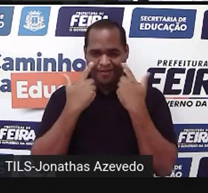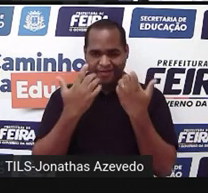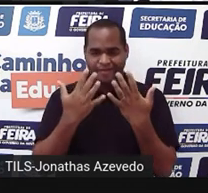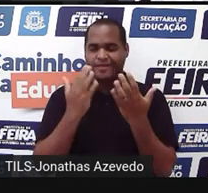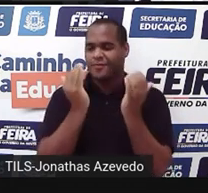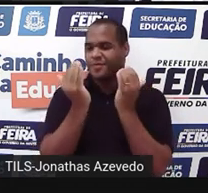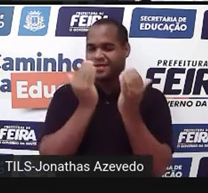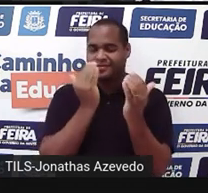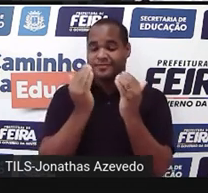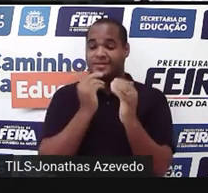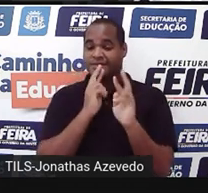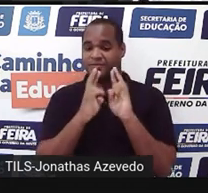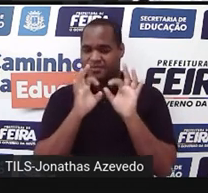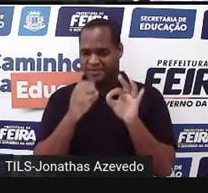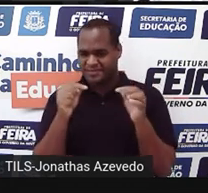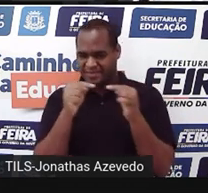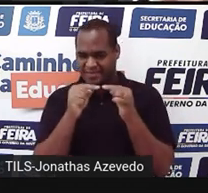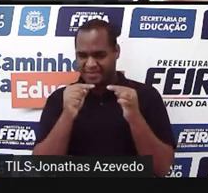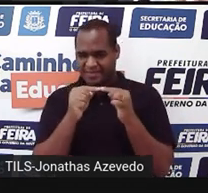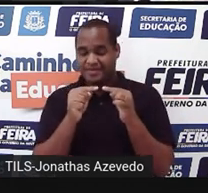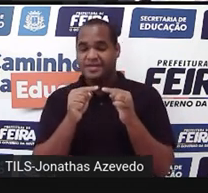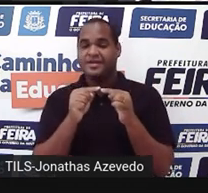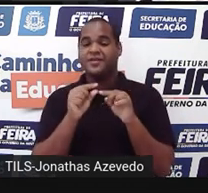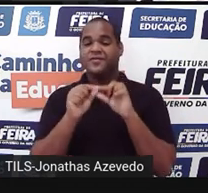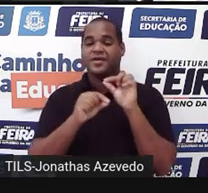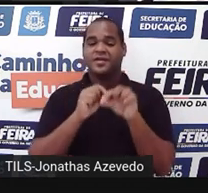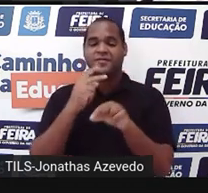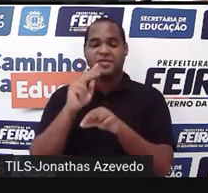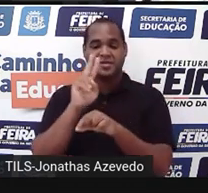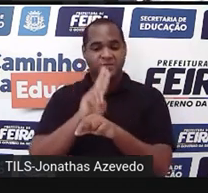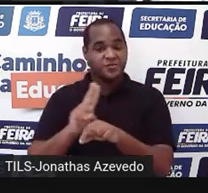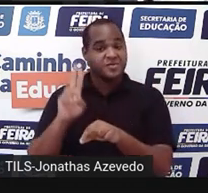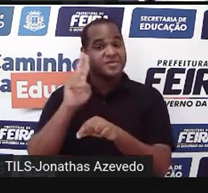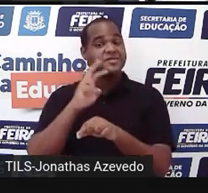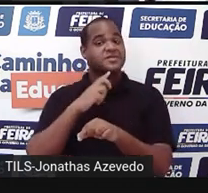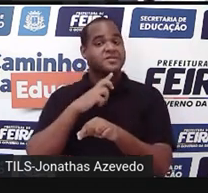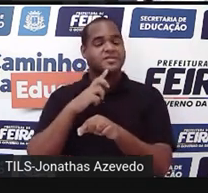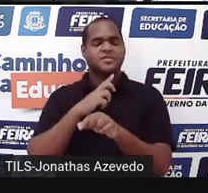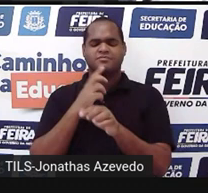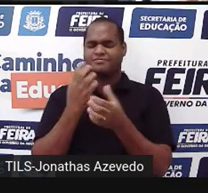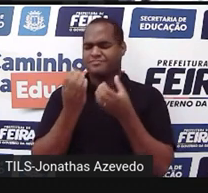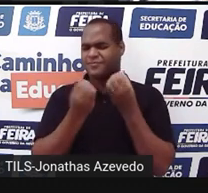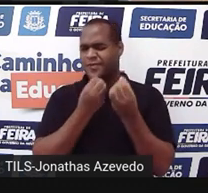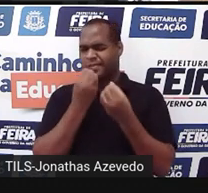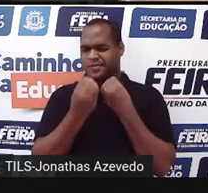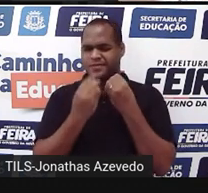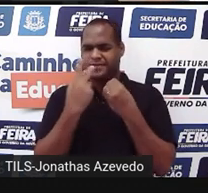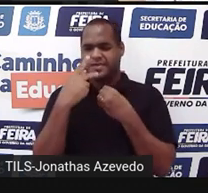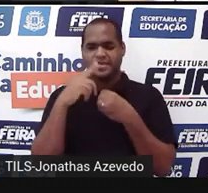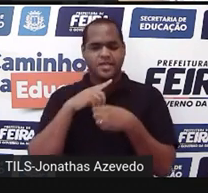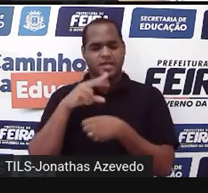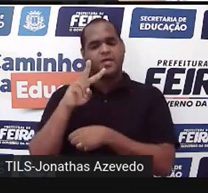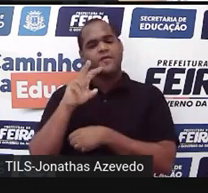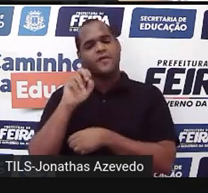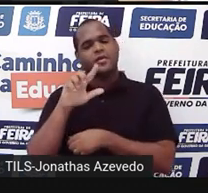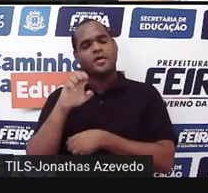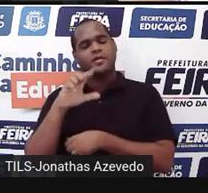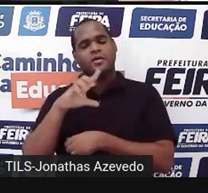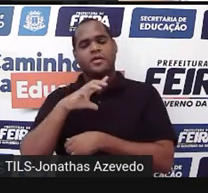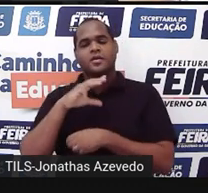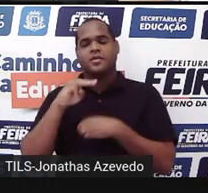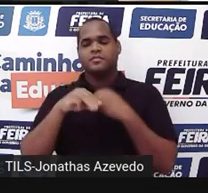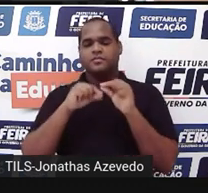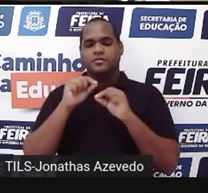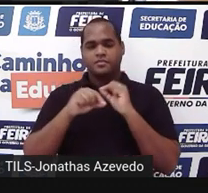compara se a sua resposta é essa. De que maneira a gente usa o cubinho, aquele cubinho lá, para medir o volume de um paralelepípedo?